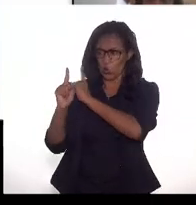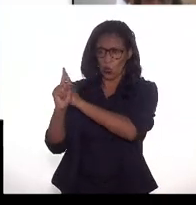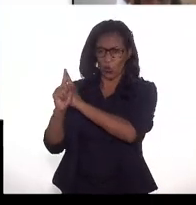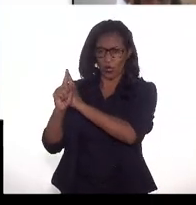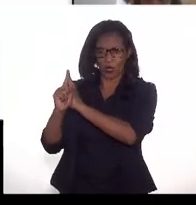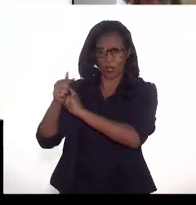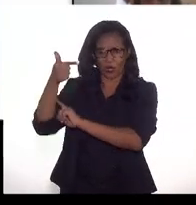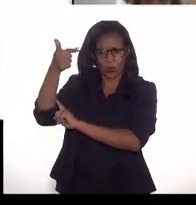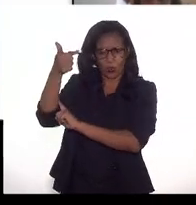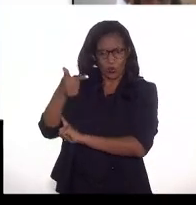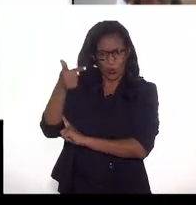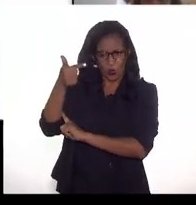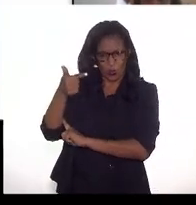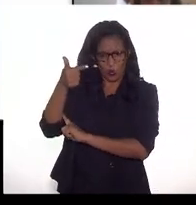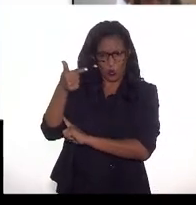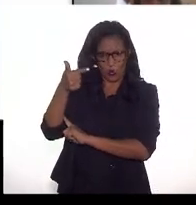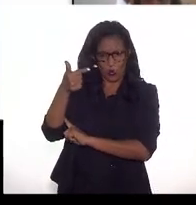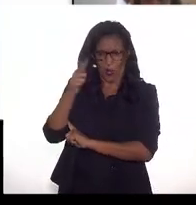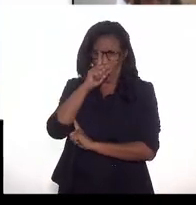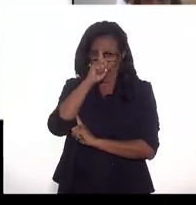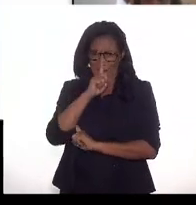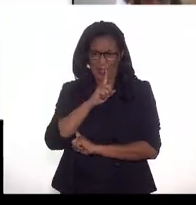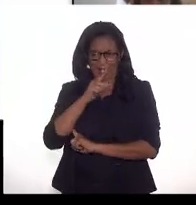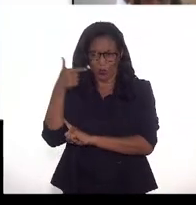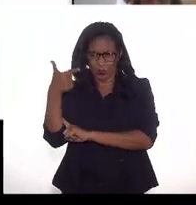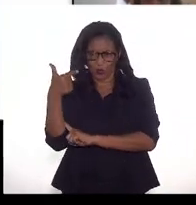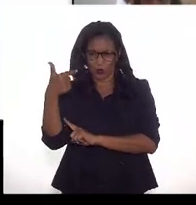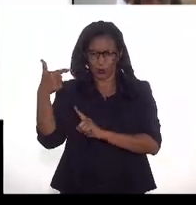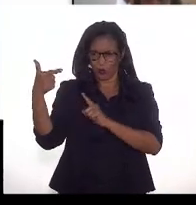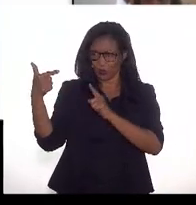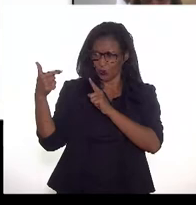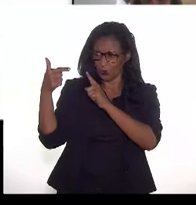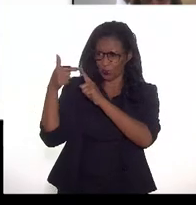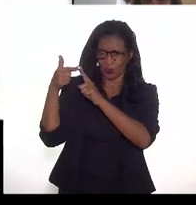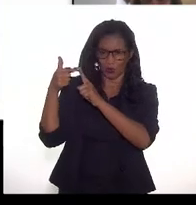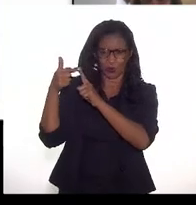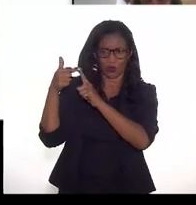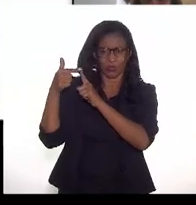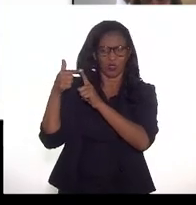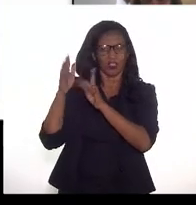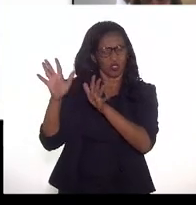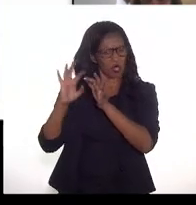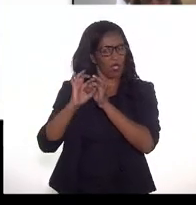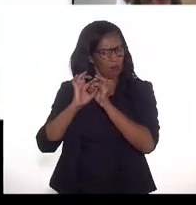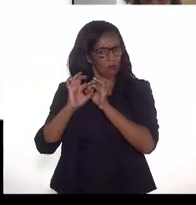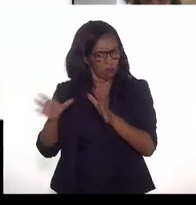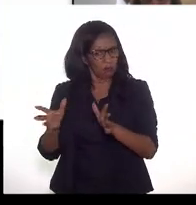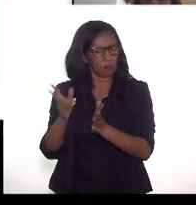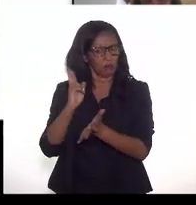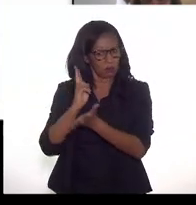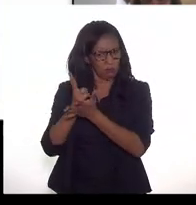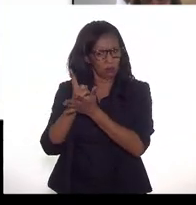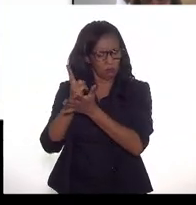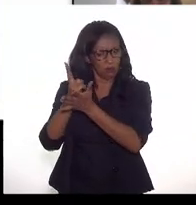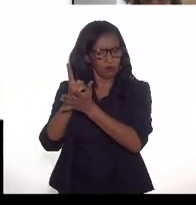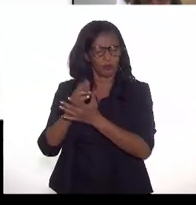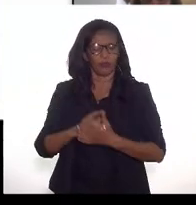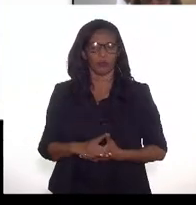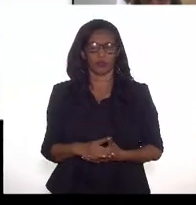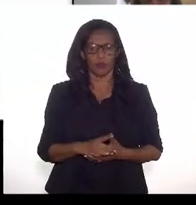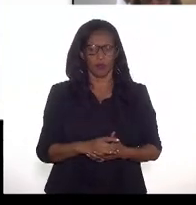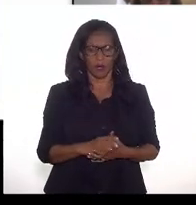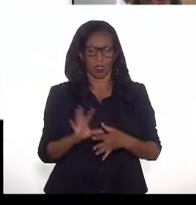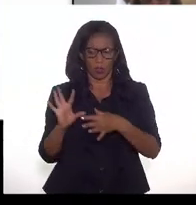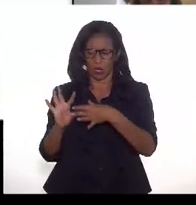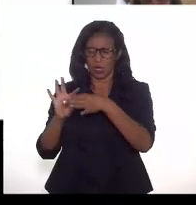aqui o trecho profundo dele já está autorizado, e agora o que falta ser autorizado é o trecho terrestre, o trecho de aguas rapazes. O que